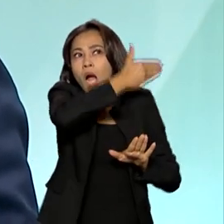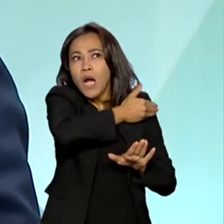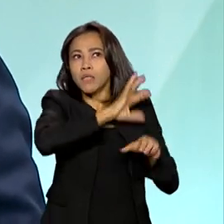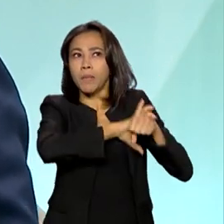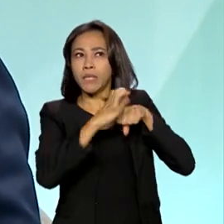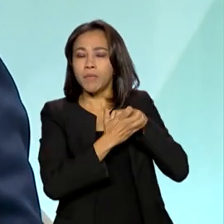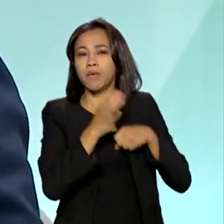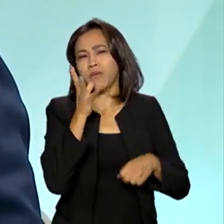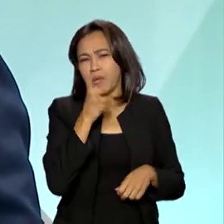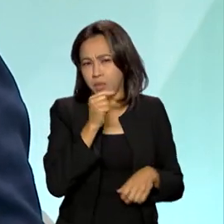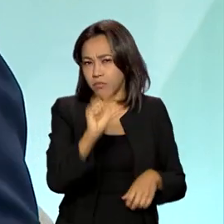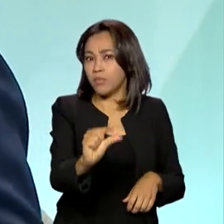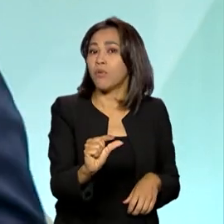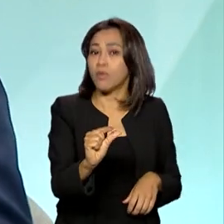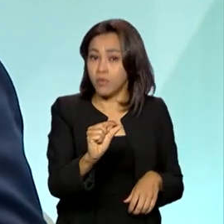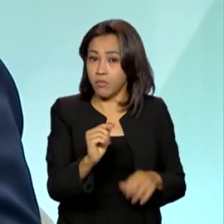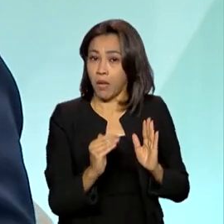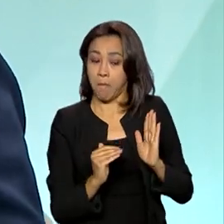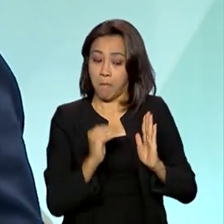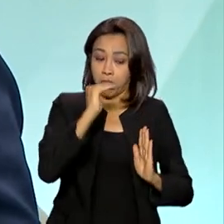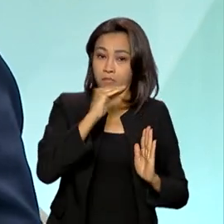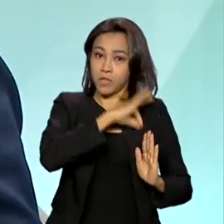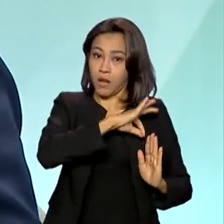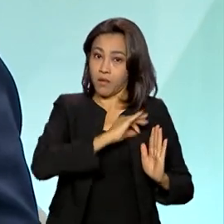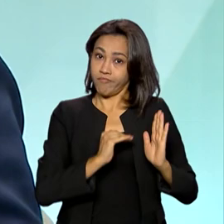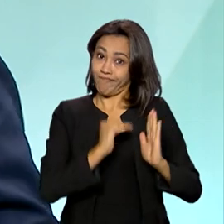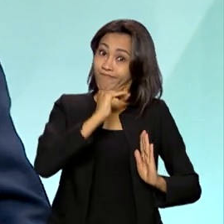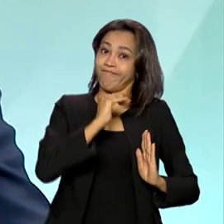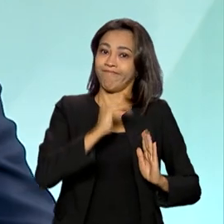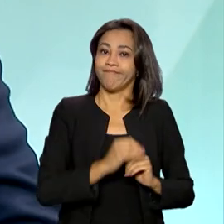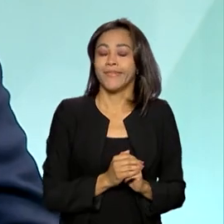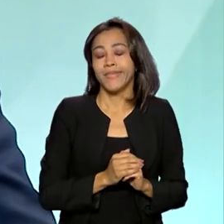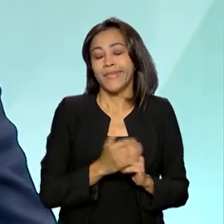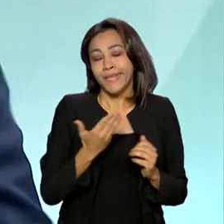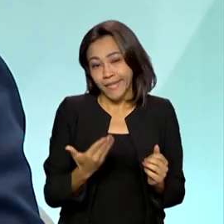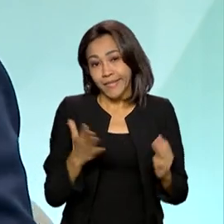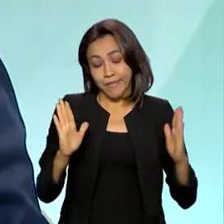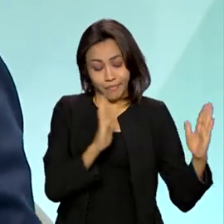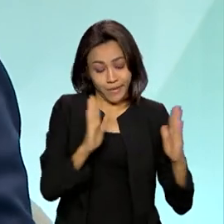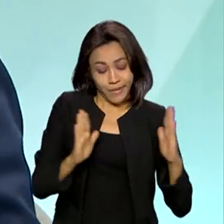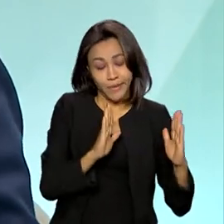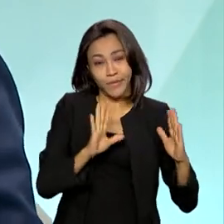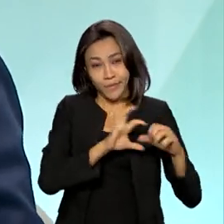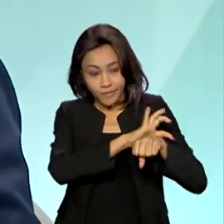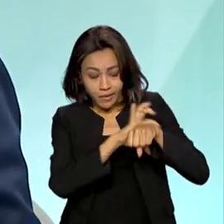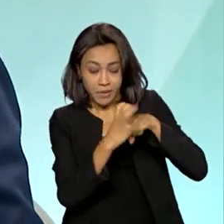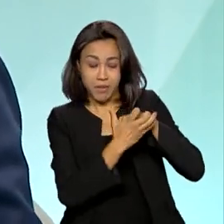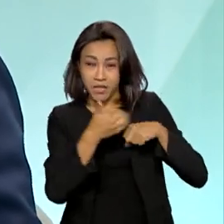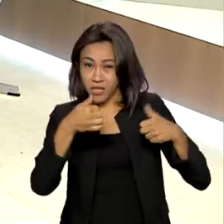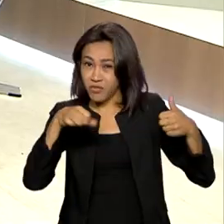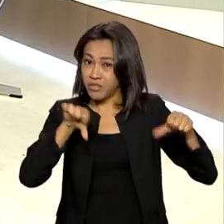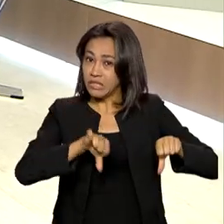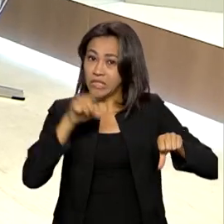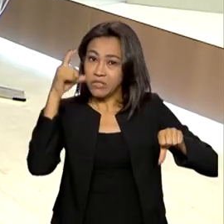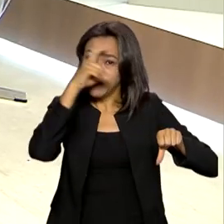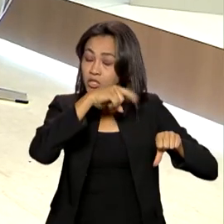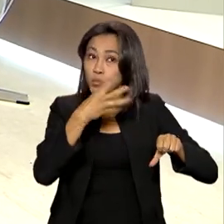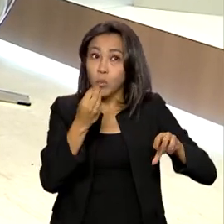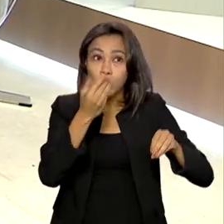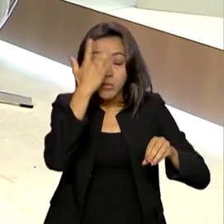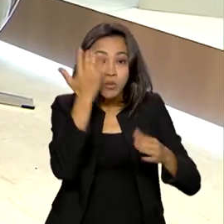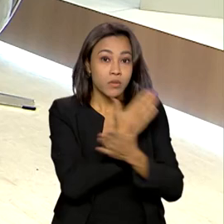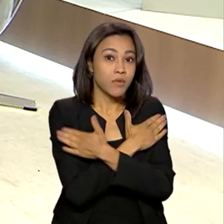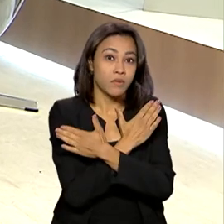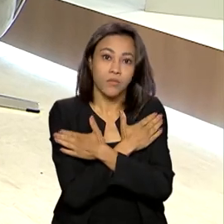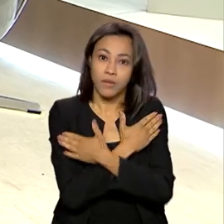demandam um certo tempo. Então, a gente atribui a esse período agudo da pandemia, onde muitas pessoas perderam o emprego.